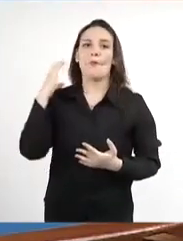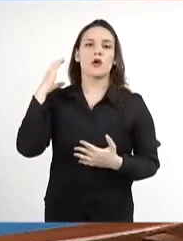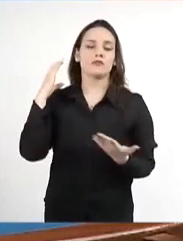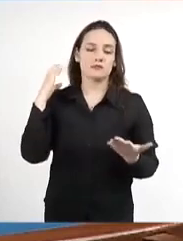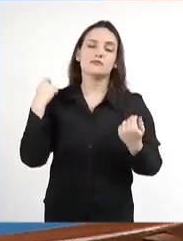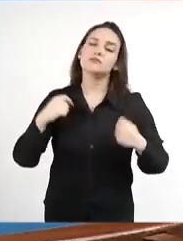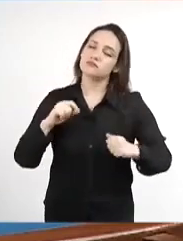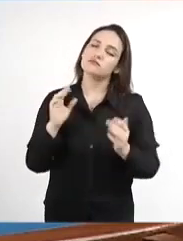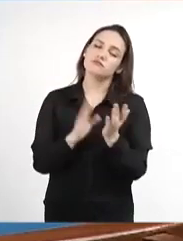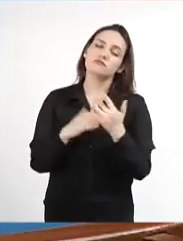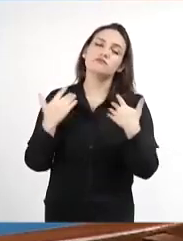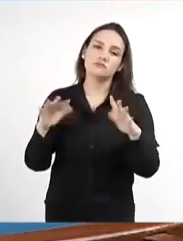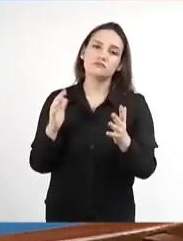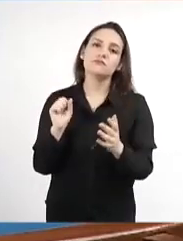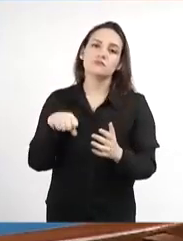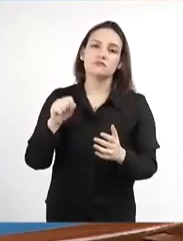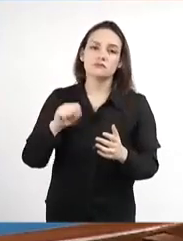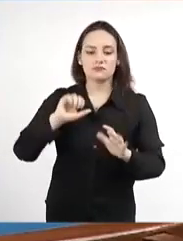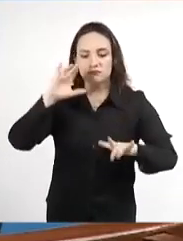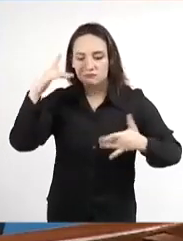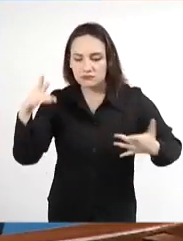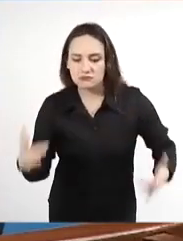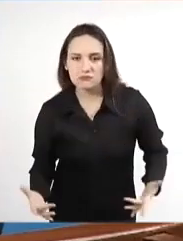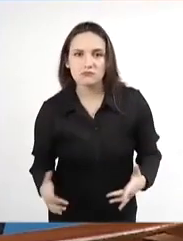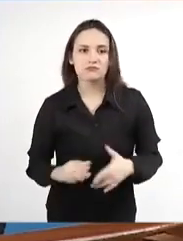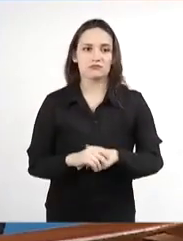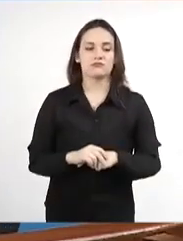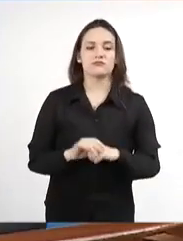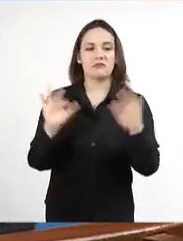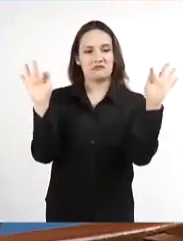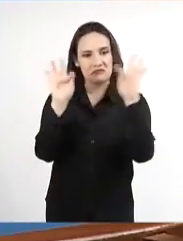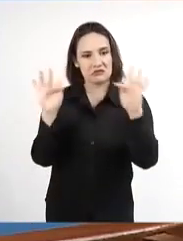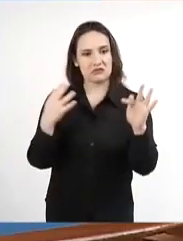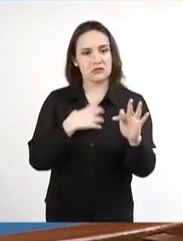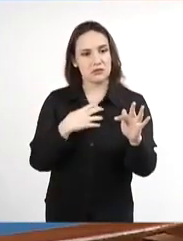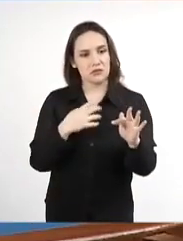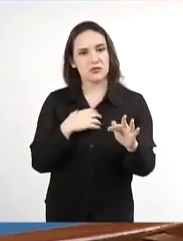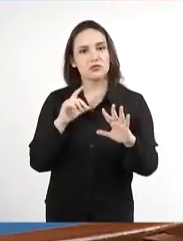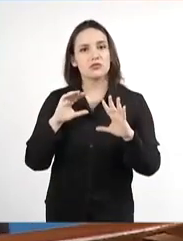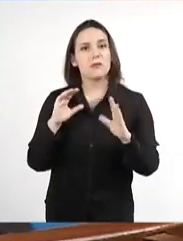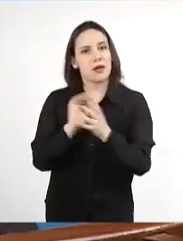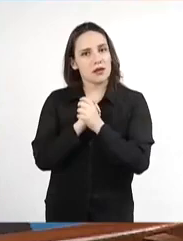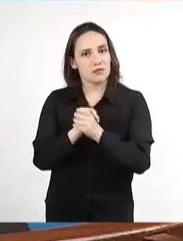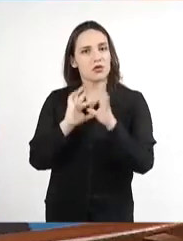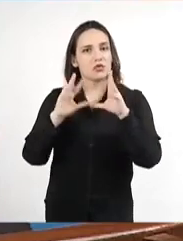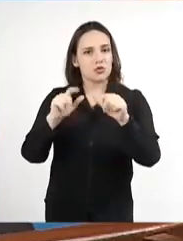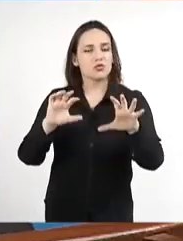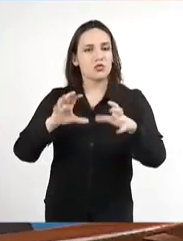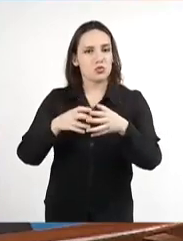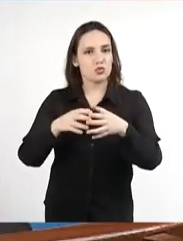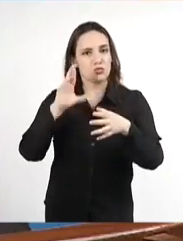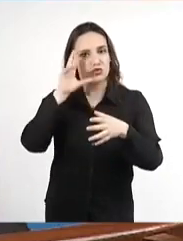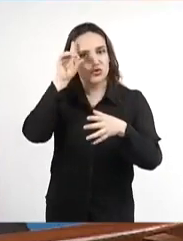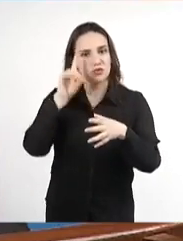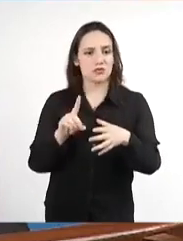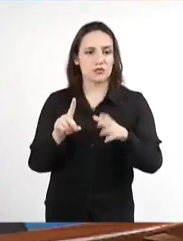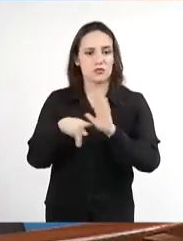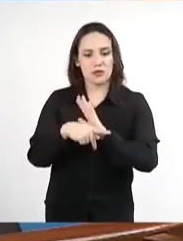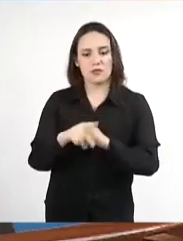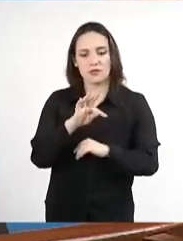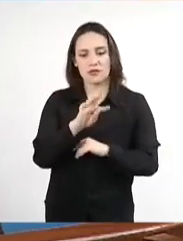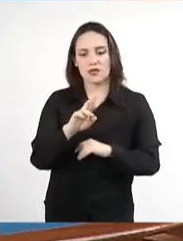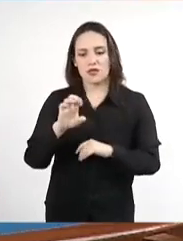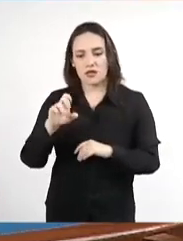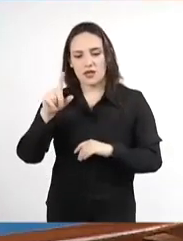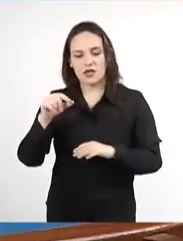aqui então de estar prestando a nossa homenagem, as nossas felicitações, toda a equipe, toda a direção do TRE do Mato Grosso do Sul,